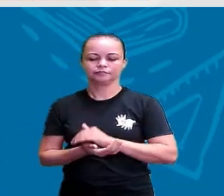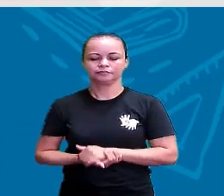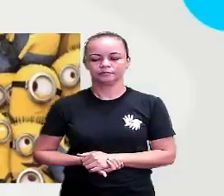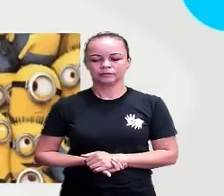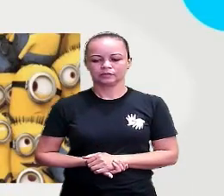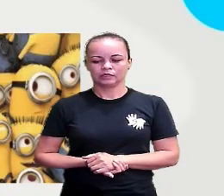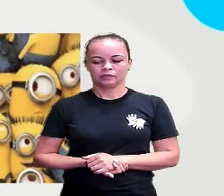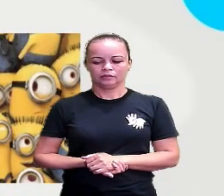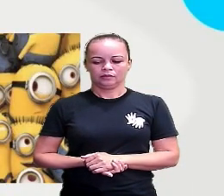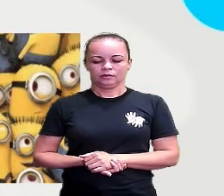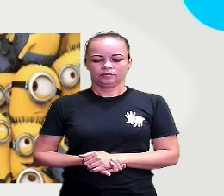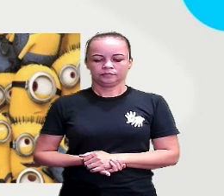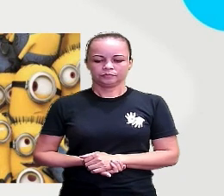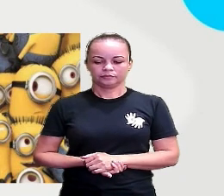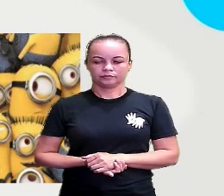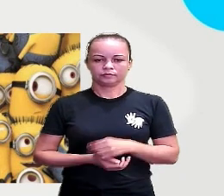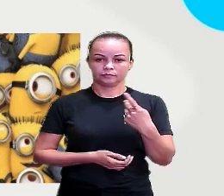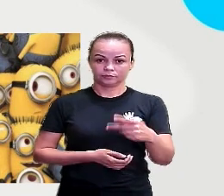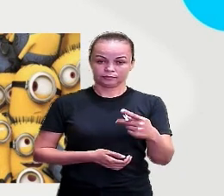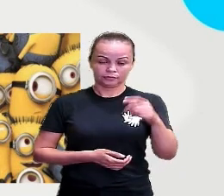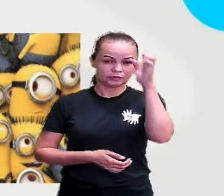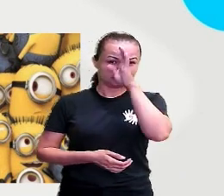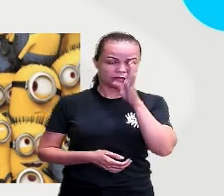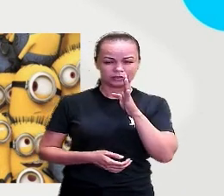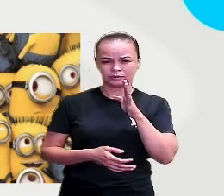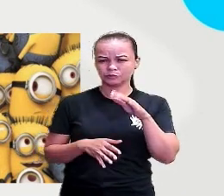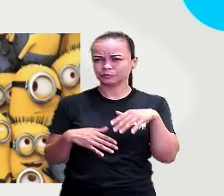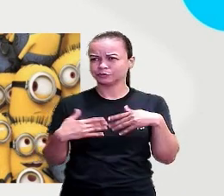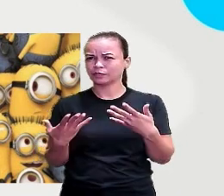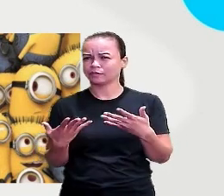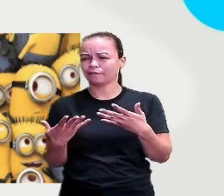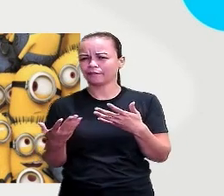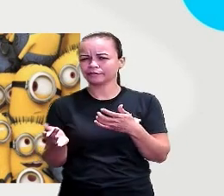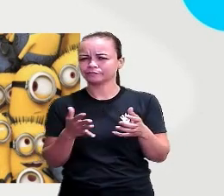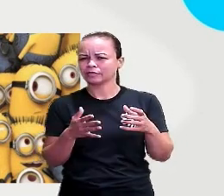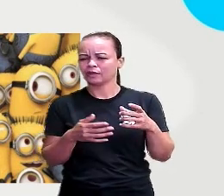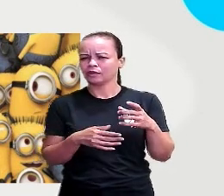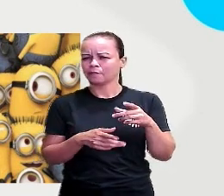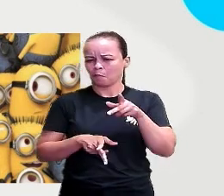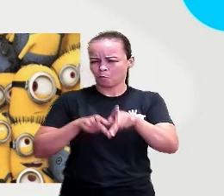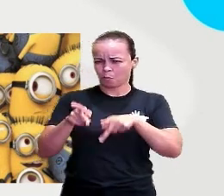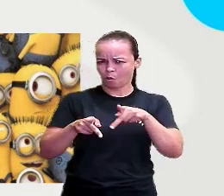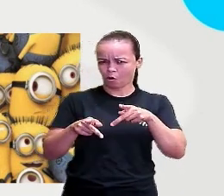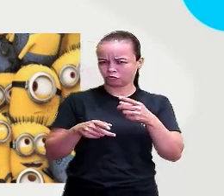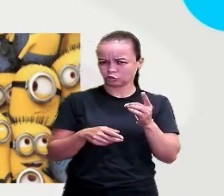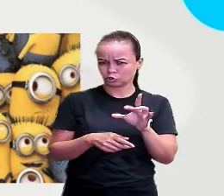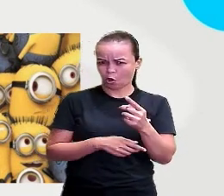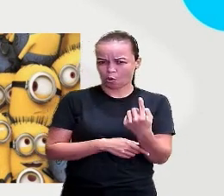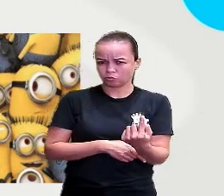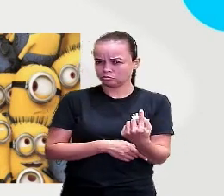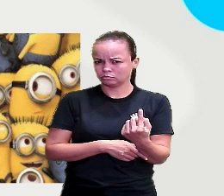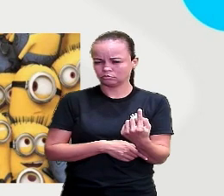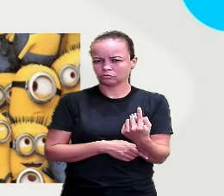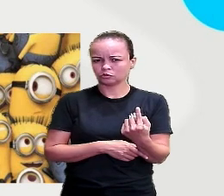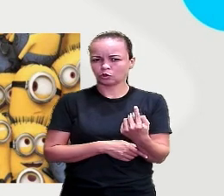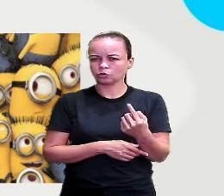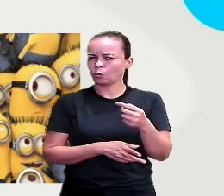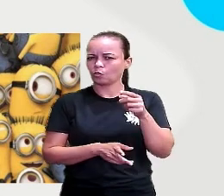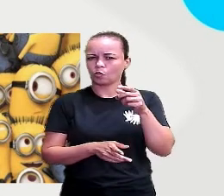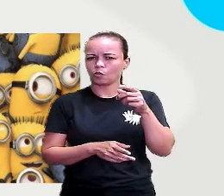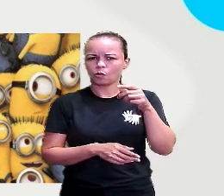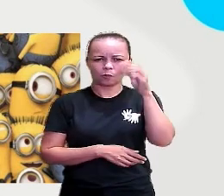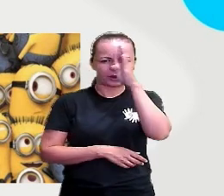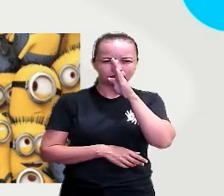Então, aqui no Brasil, será que a gente pode dizer que no Brasil há apenas um povo? Todo brasileiro é igual, todo